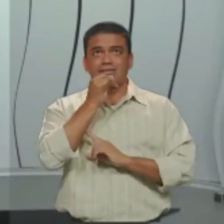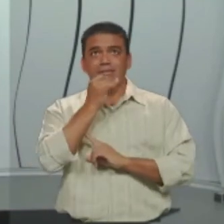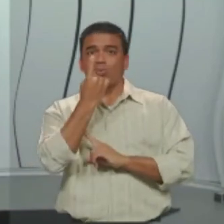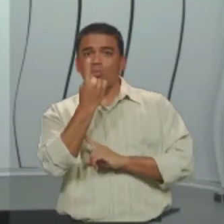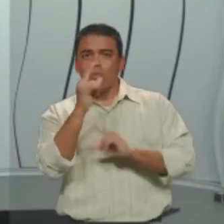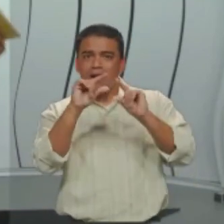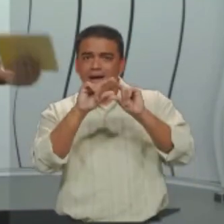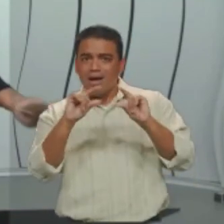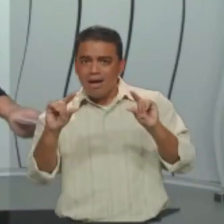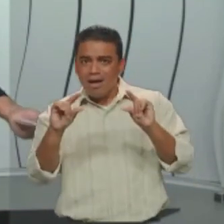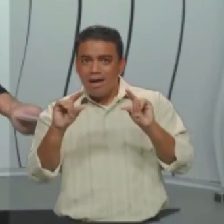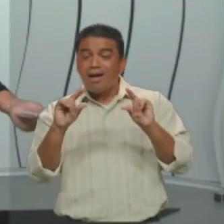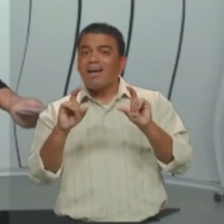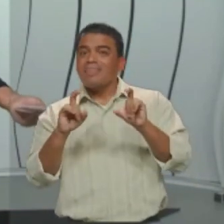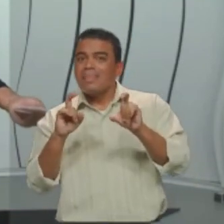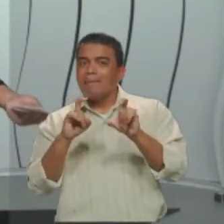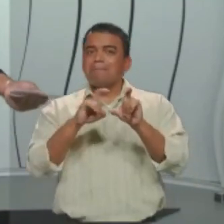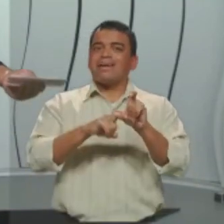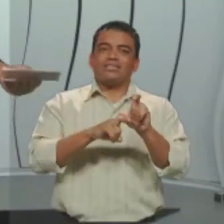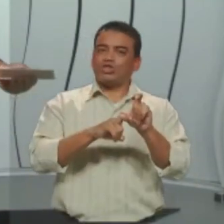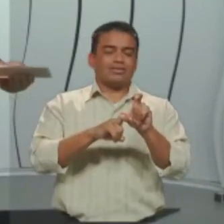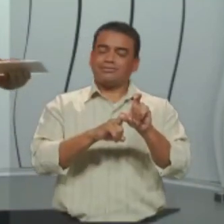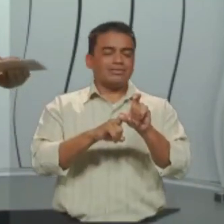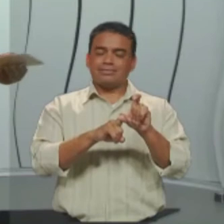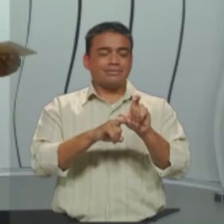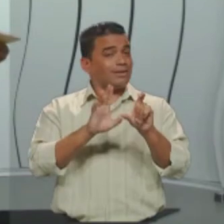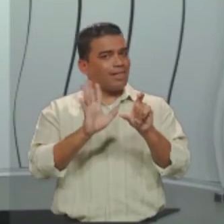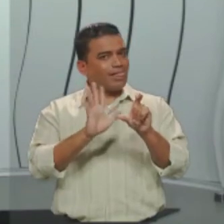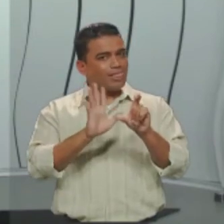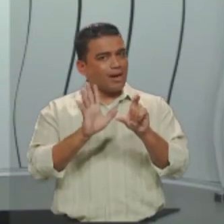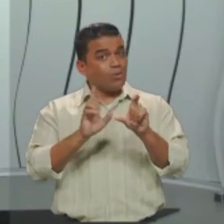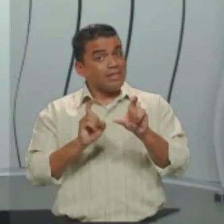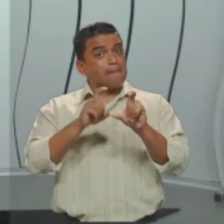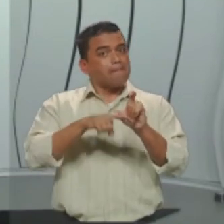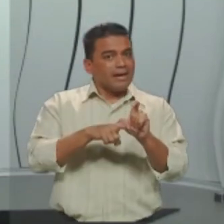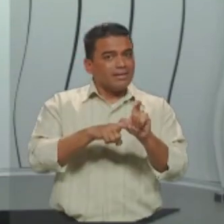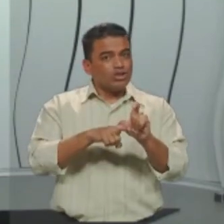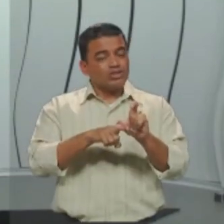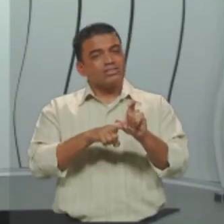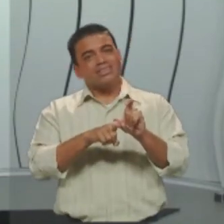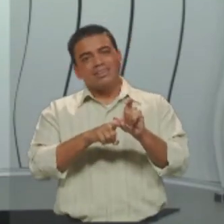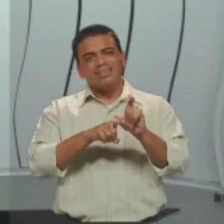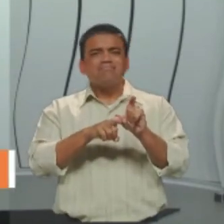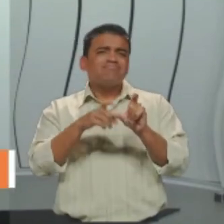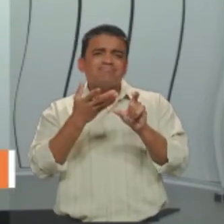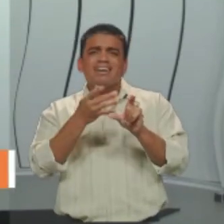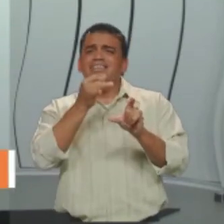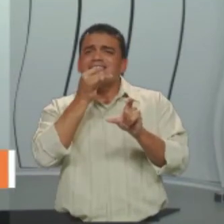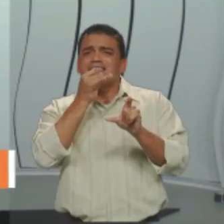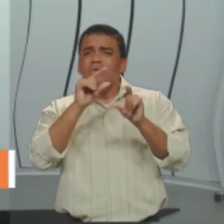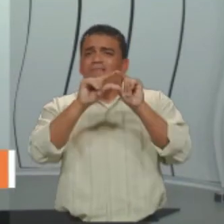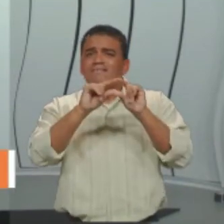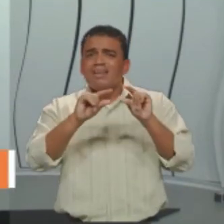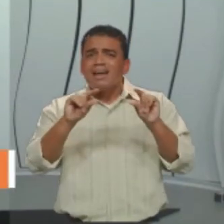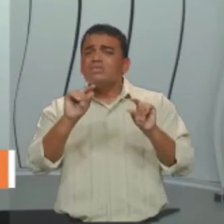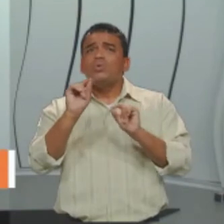oração depende da outra. Ou seja, depende sintaticamente da outra. E o